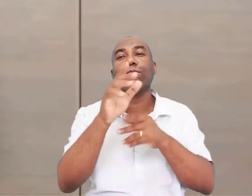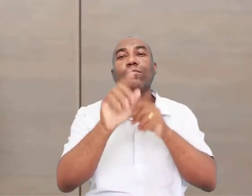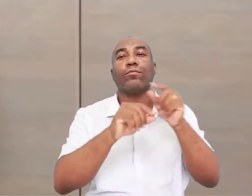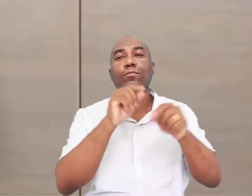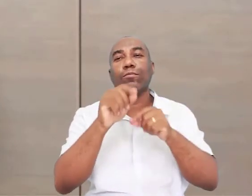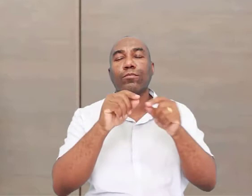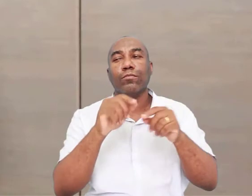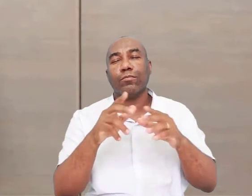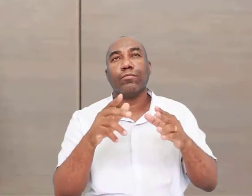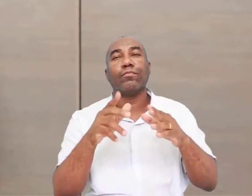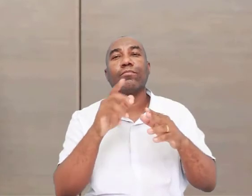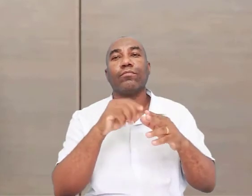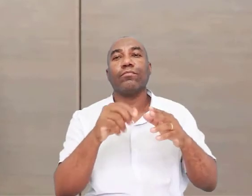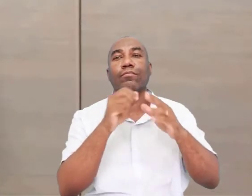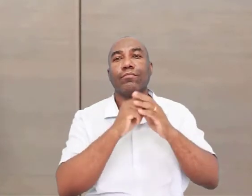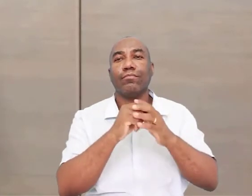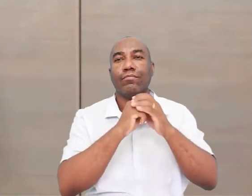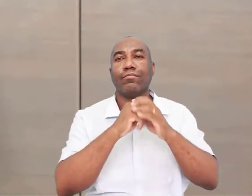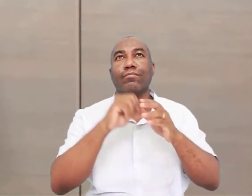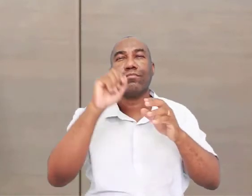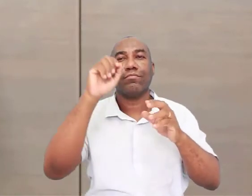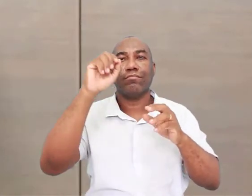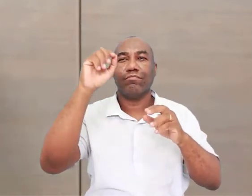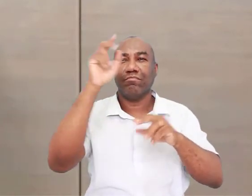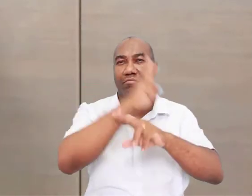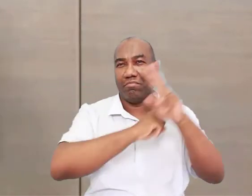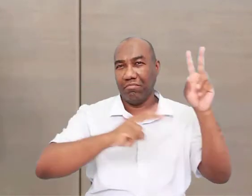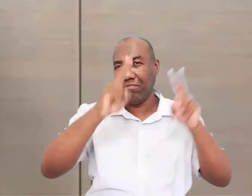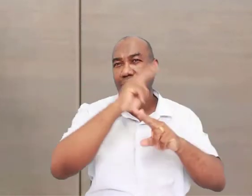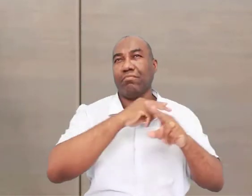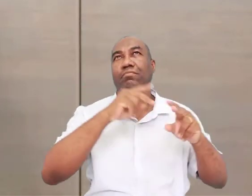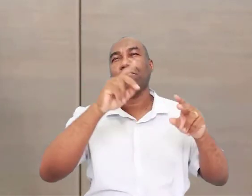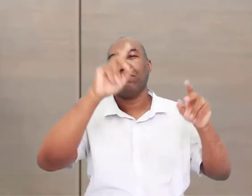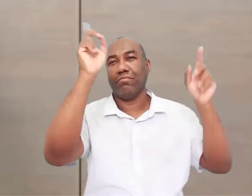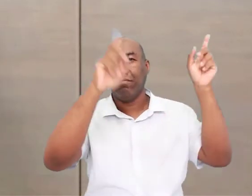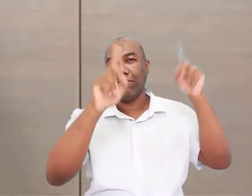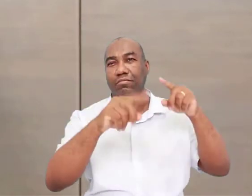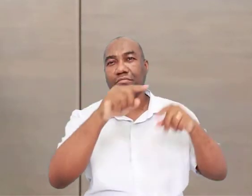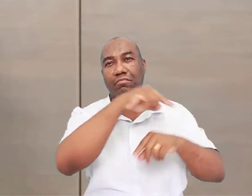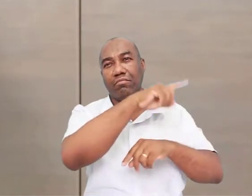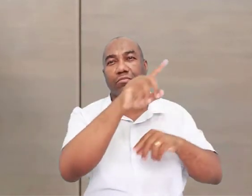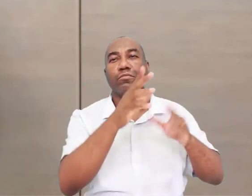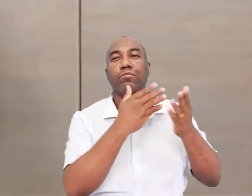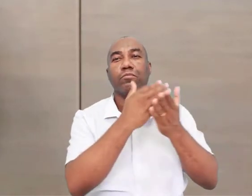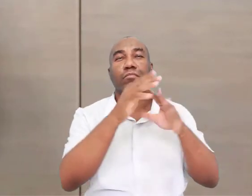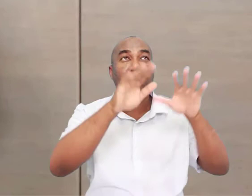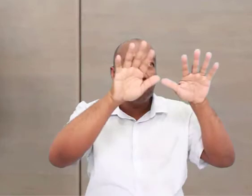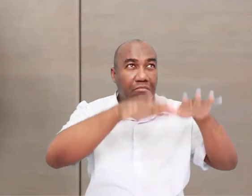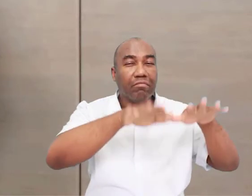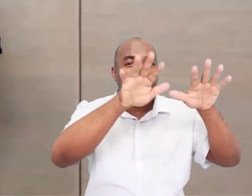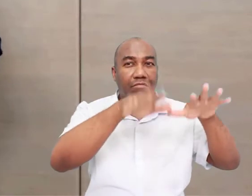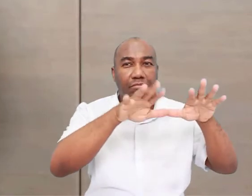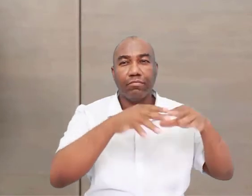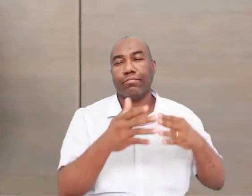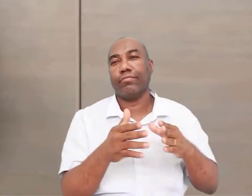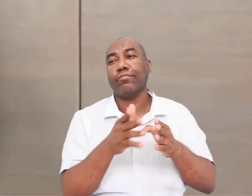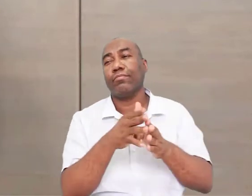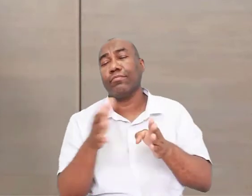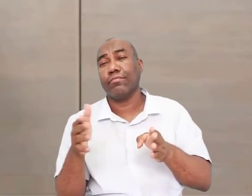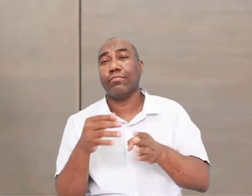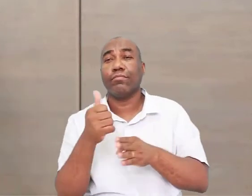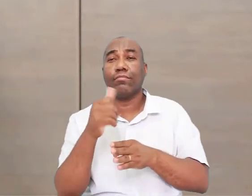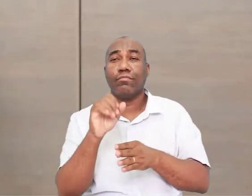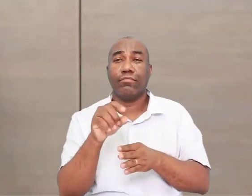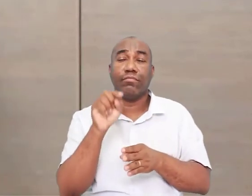animismo, que é a adoração às forças naturais, tá? Bom, aí por volta de 10 mil anos antes de Cristo, pela